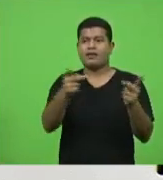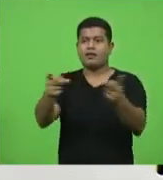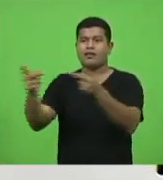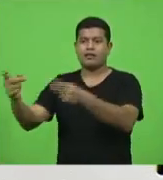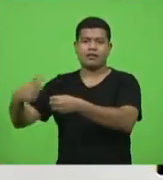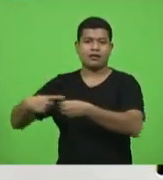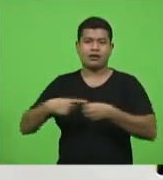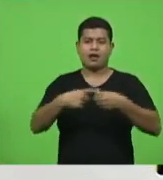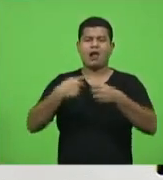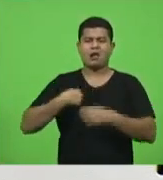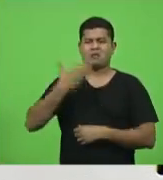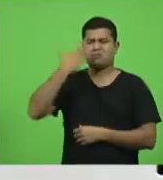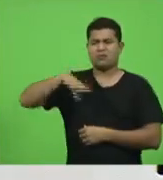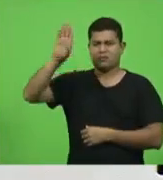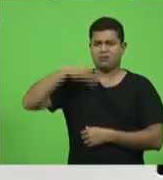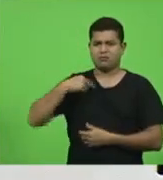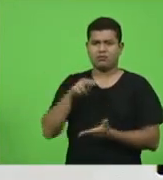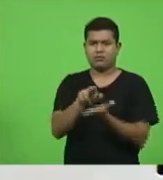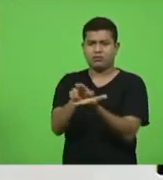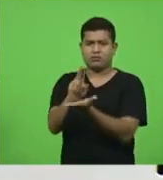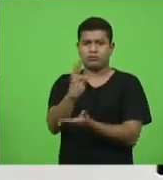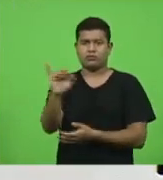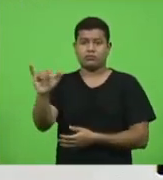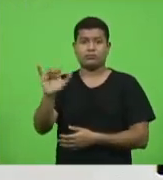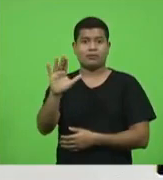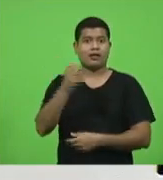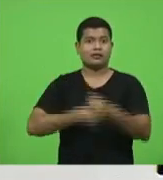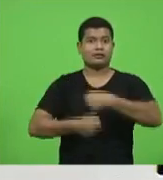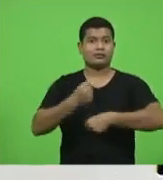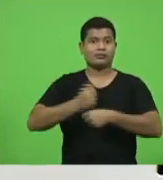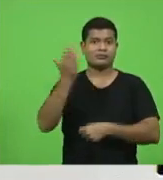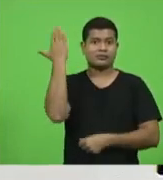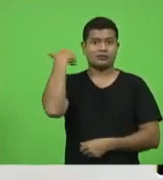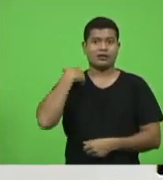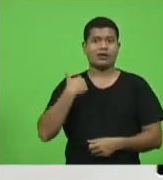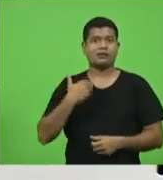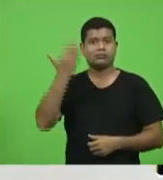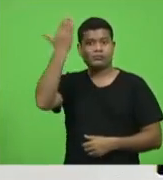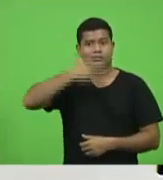se em julho prometeram 17 no Santo Inês não fizeram